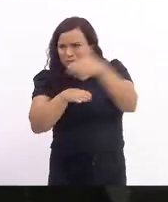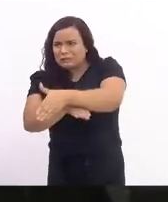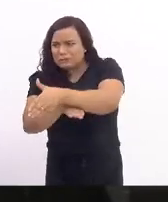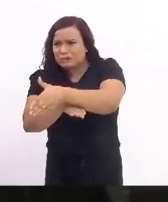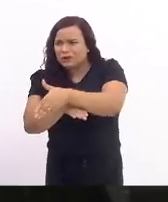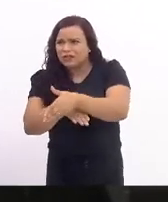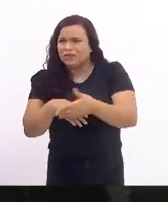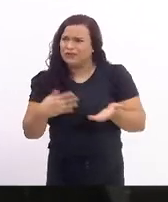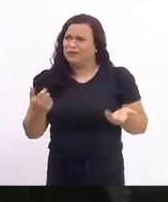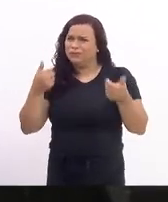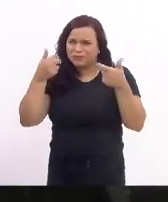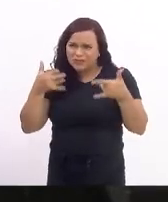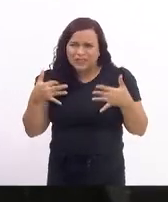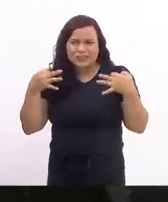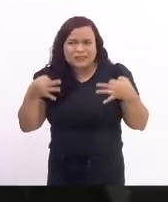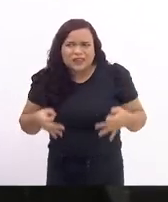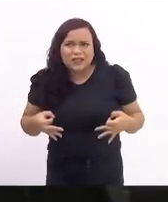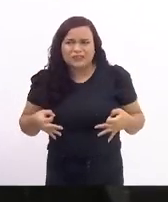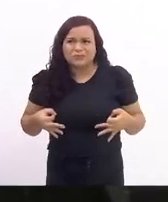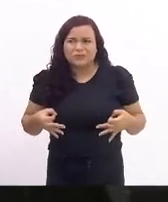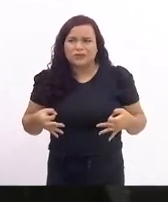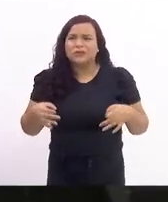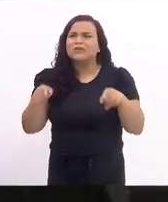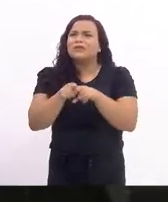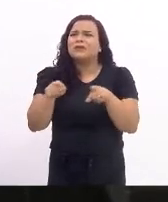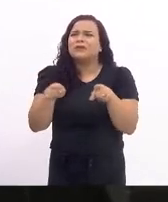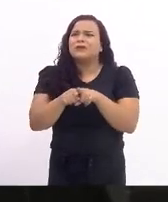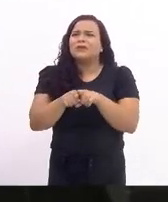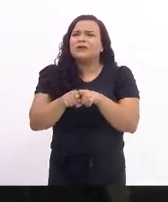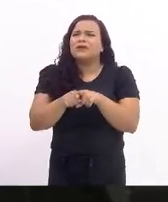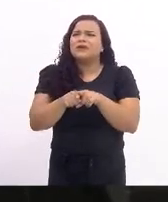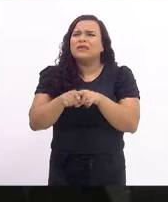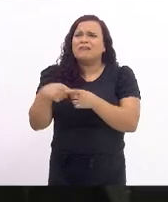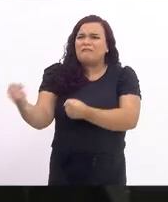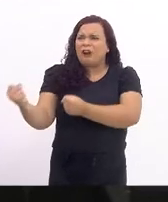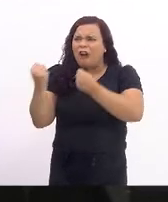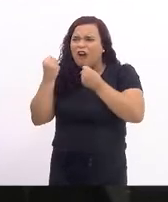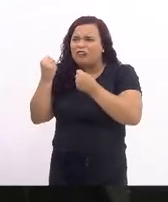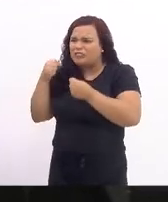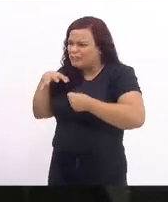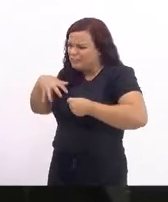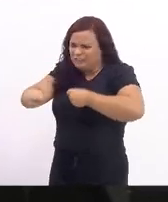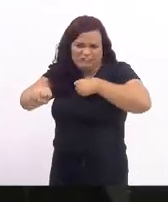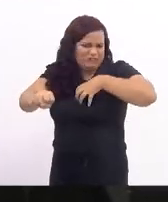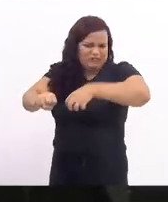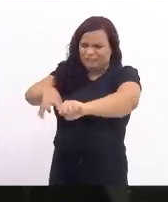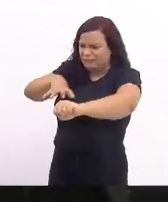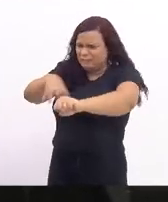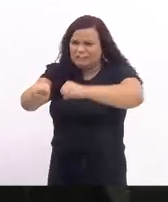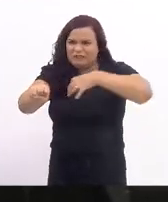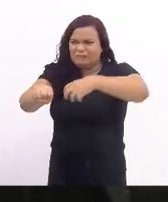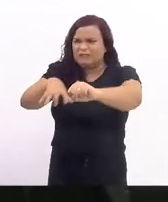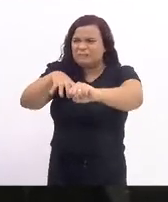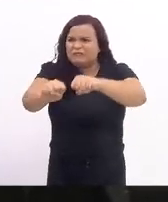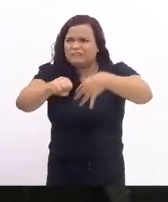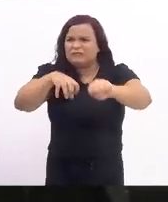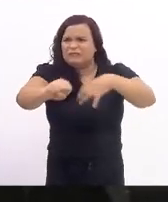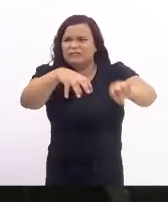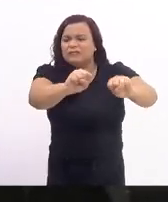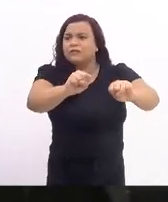num belicismo e numa força imensa, proporcionando,